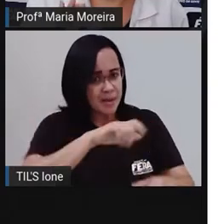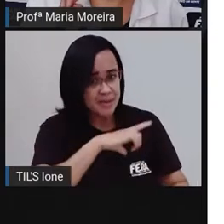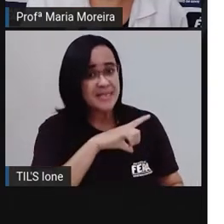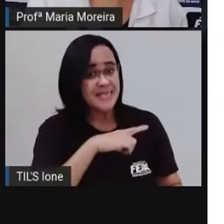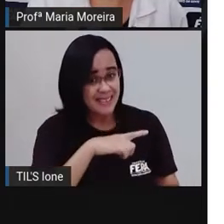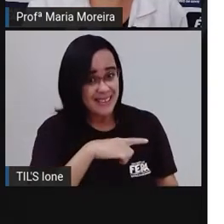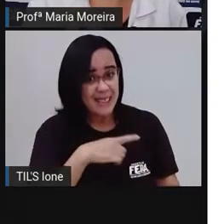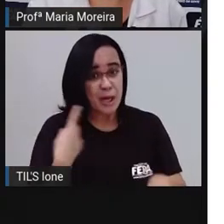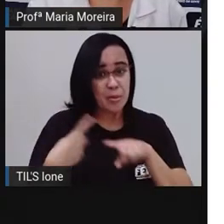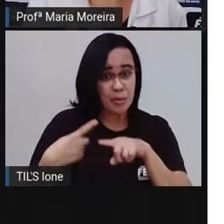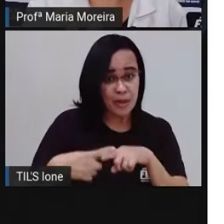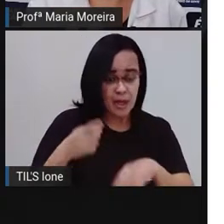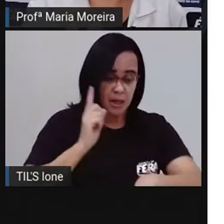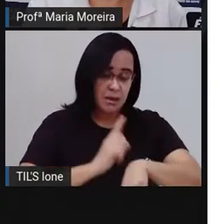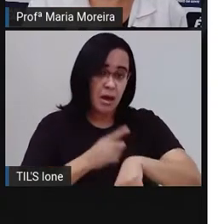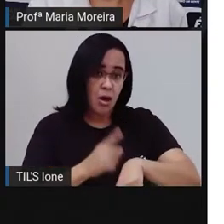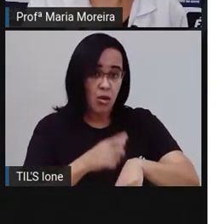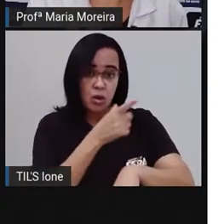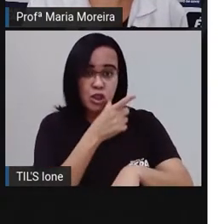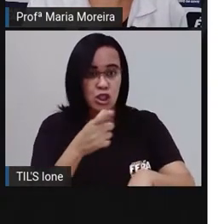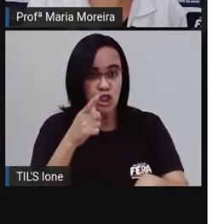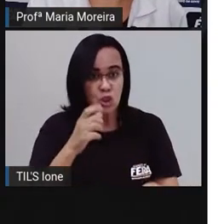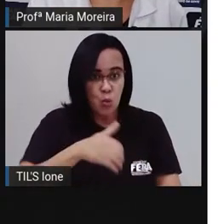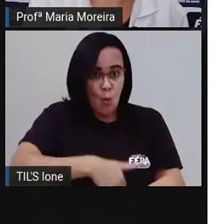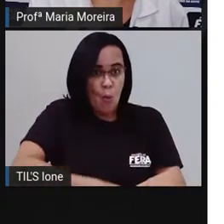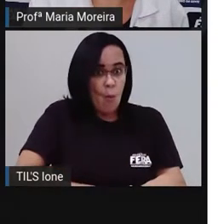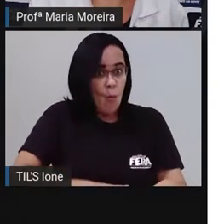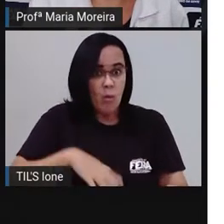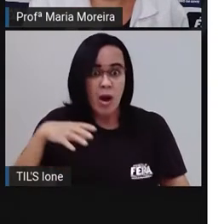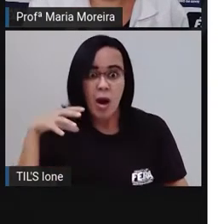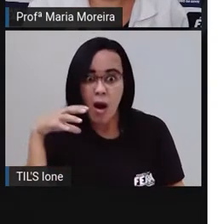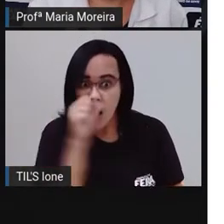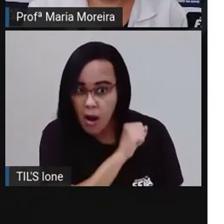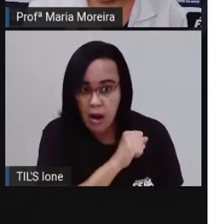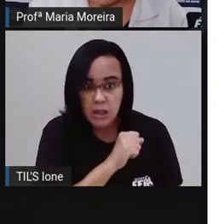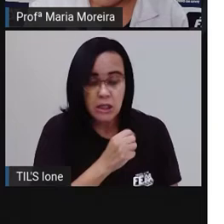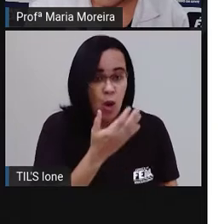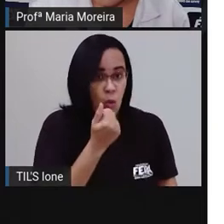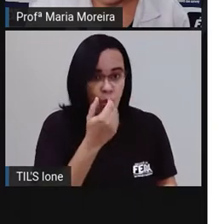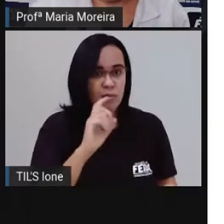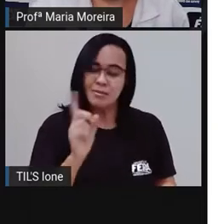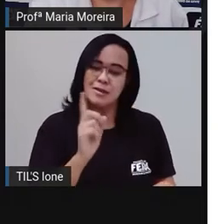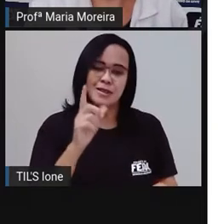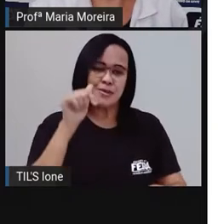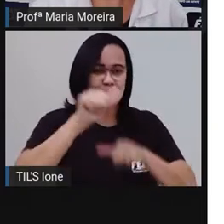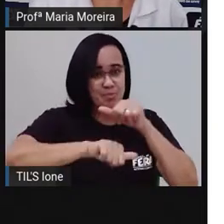não vão estar com tanta fome e tenderão a comer menos.